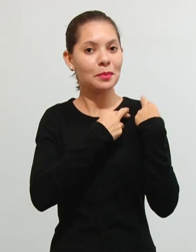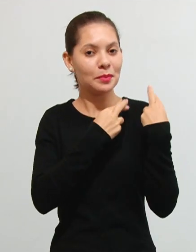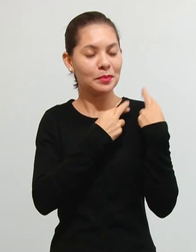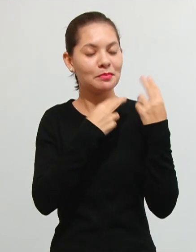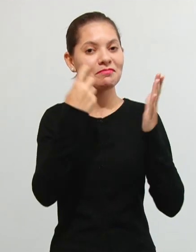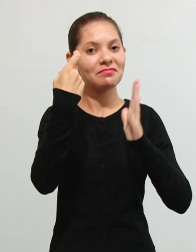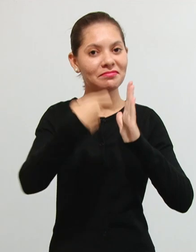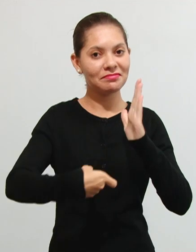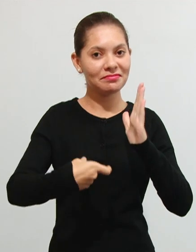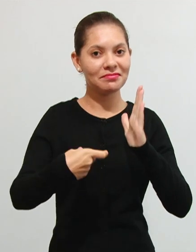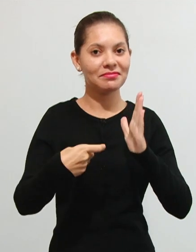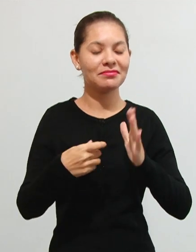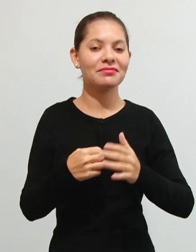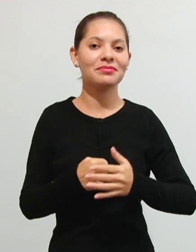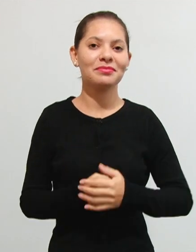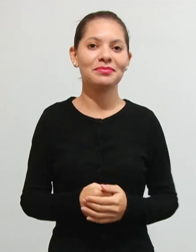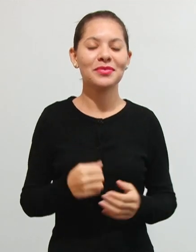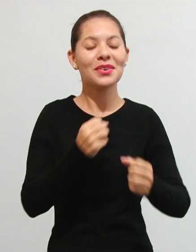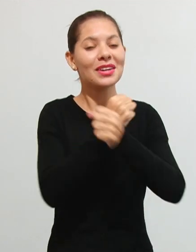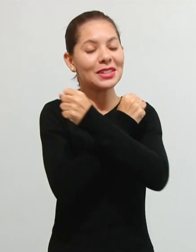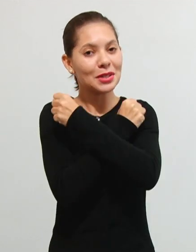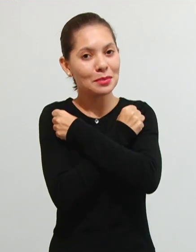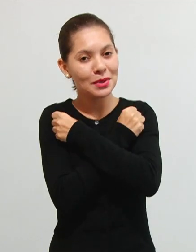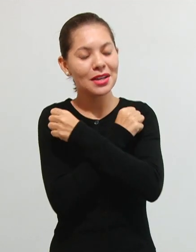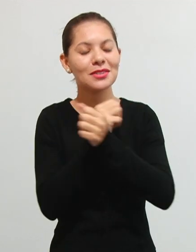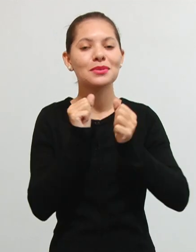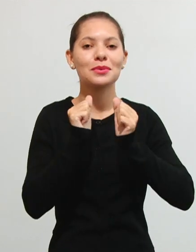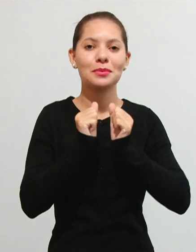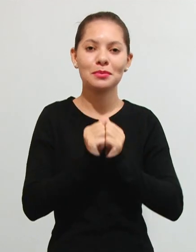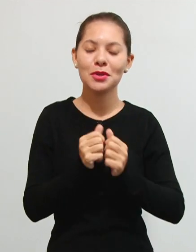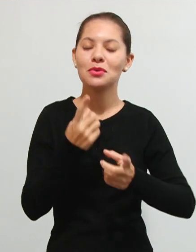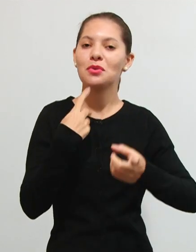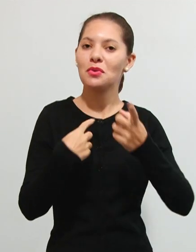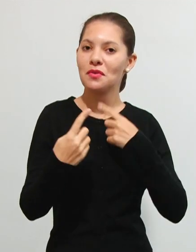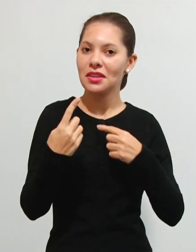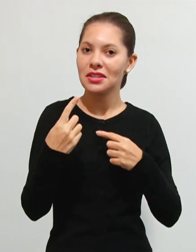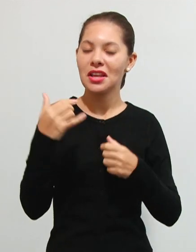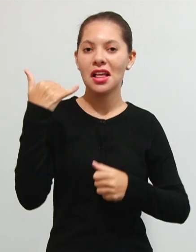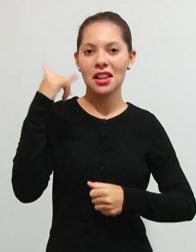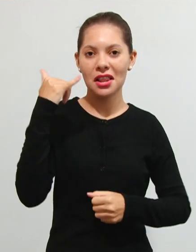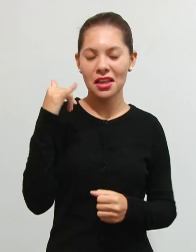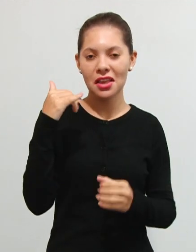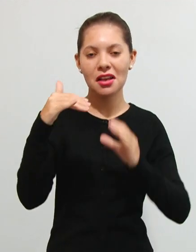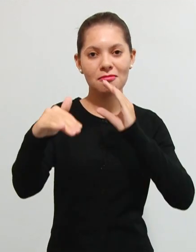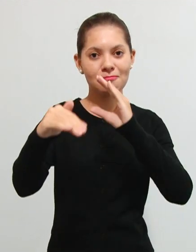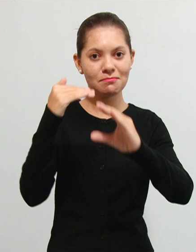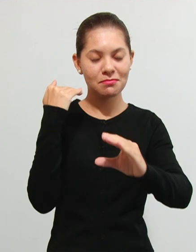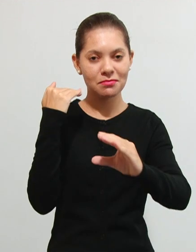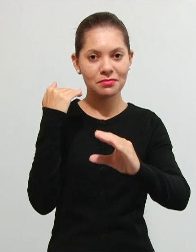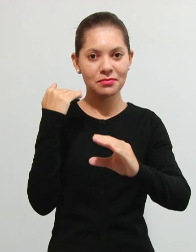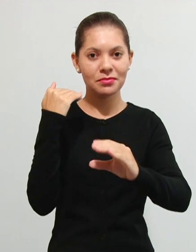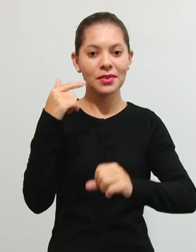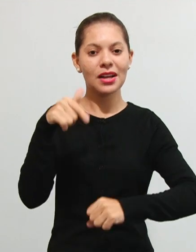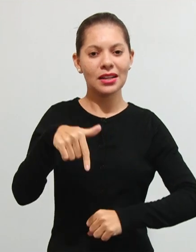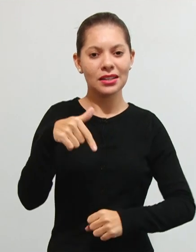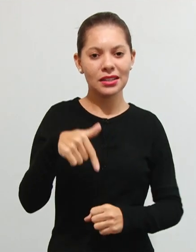tributária tá certo um grande abraço contem comigo se tiver dúvida chama o professor mediador aí aqui mesmo no ambiente virtual